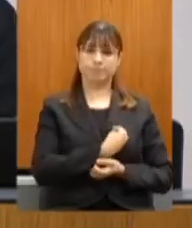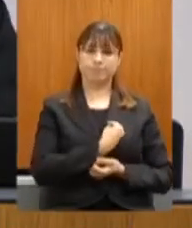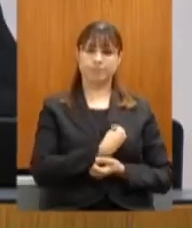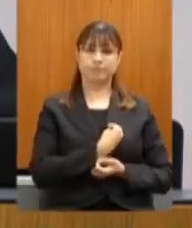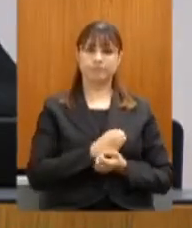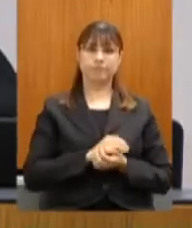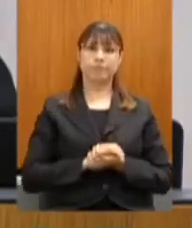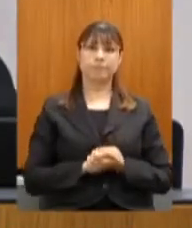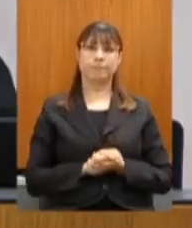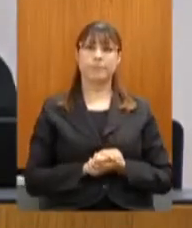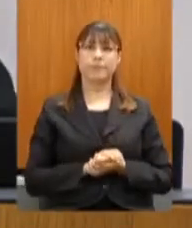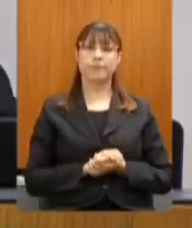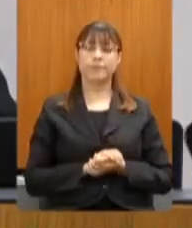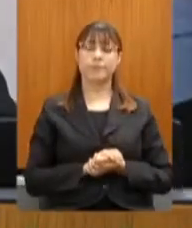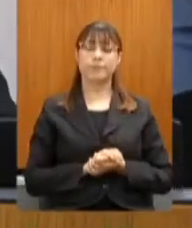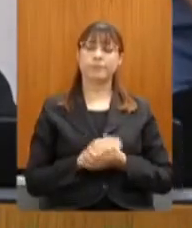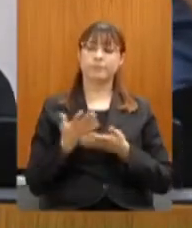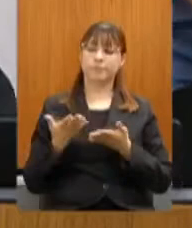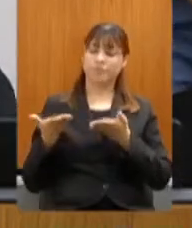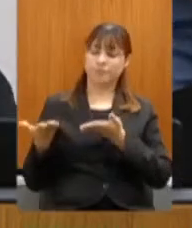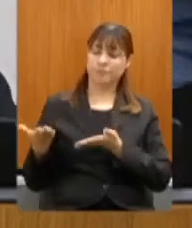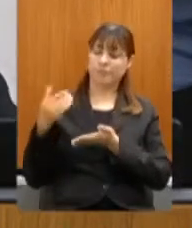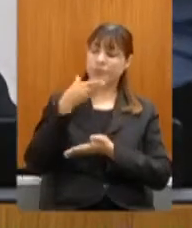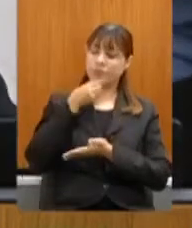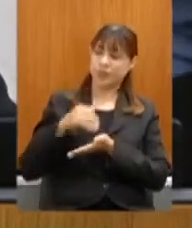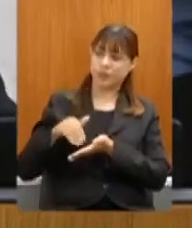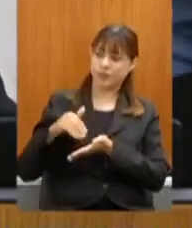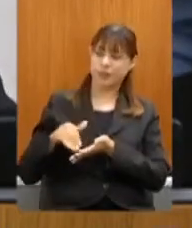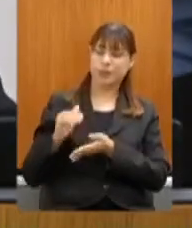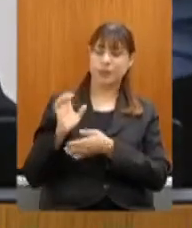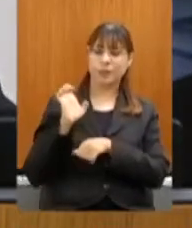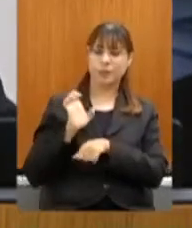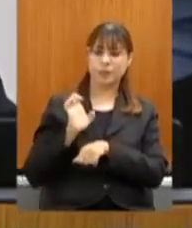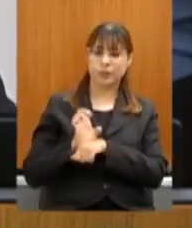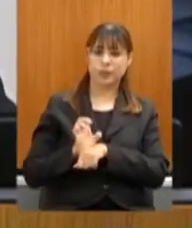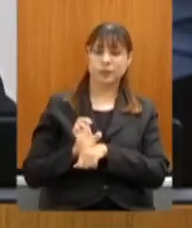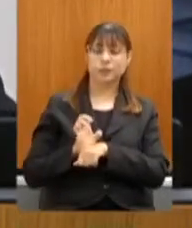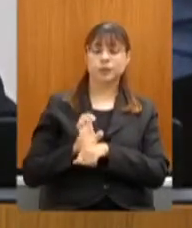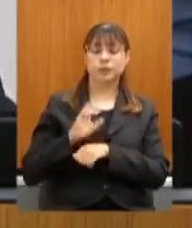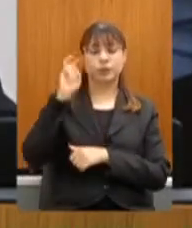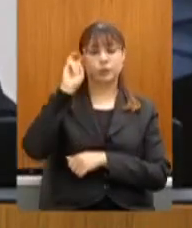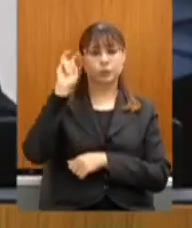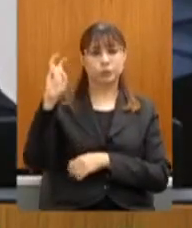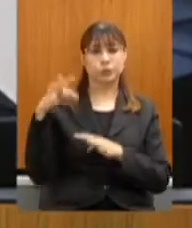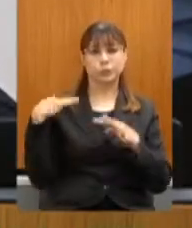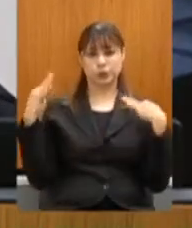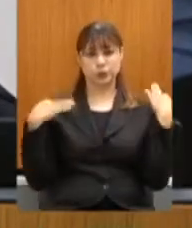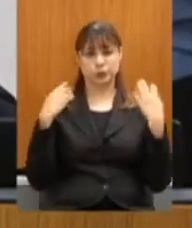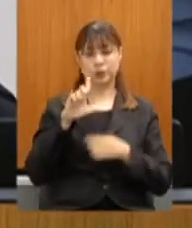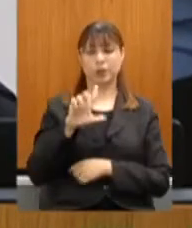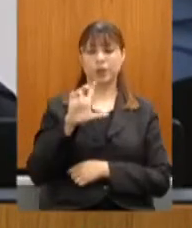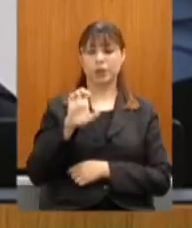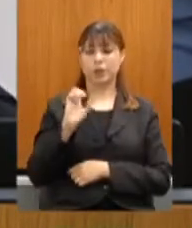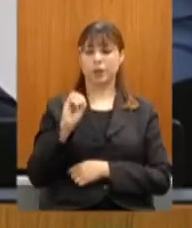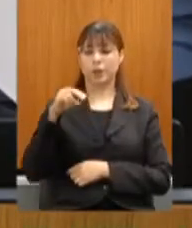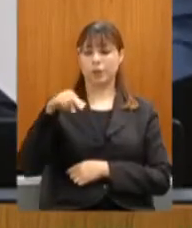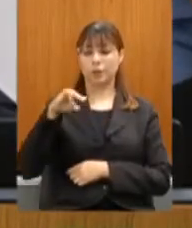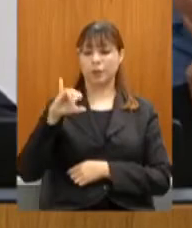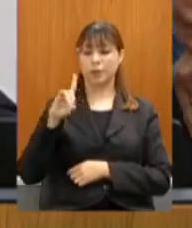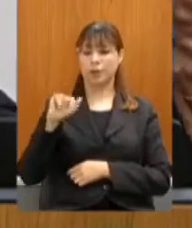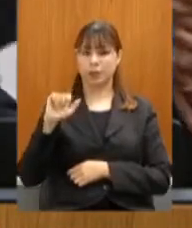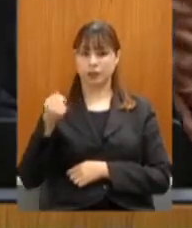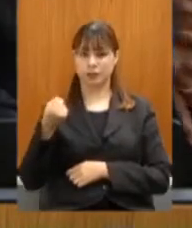do ilustre secretário de Estado de Cultura e Turismo, Leônidas Oliveira. Muito obrigado,